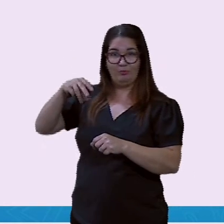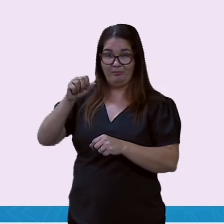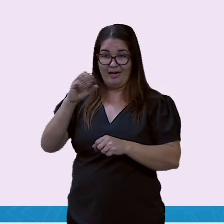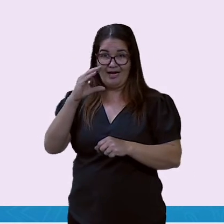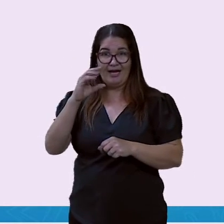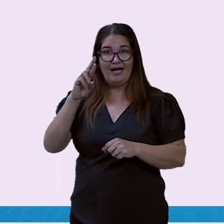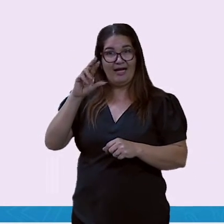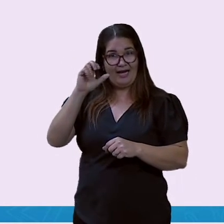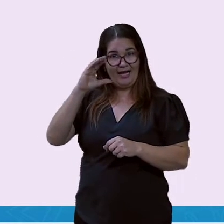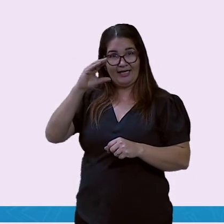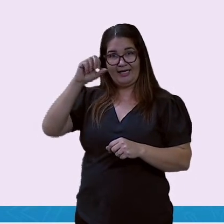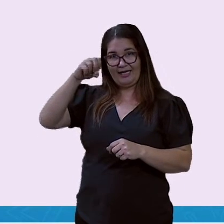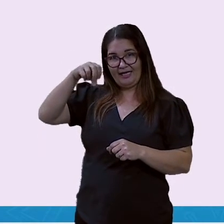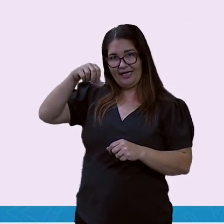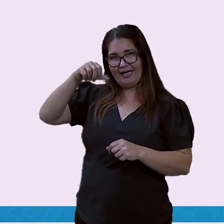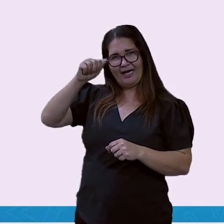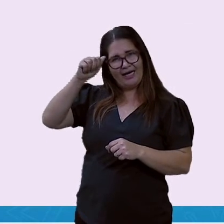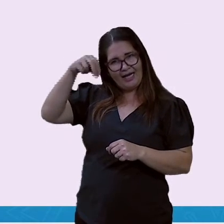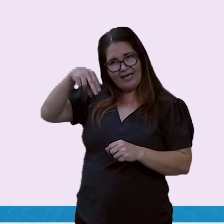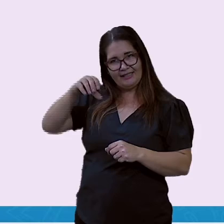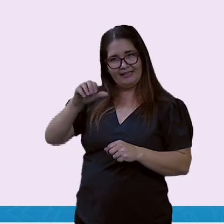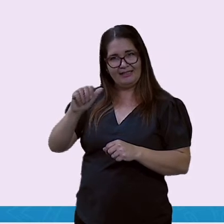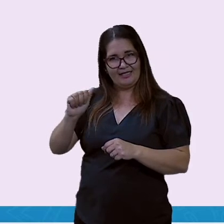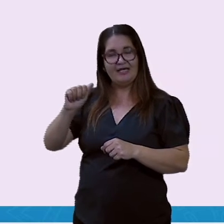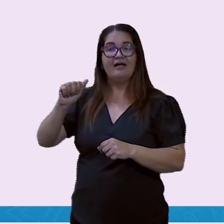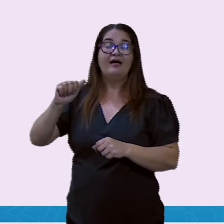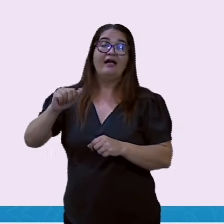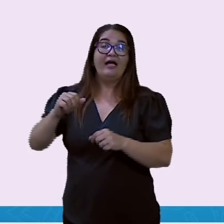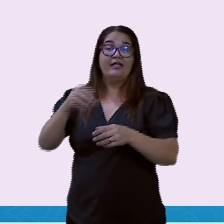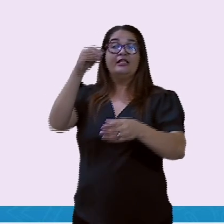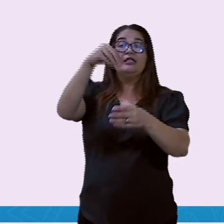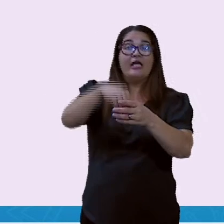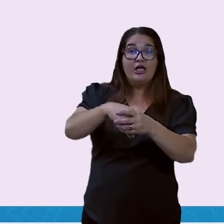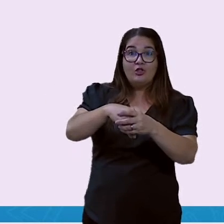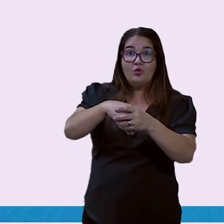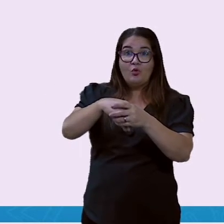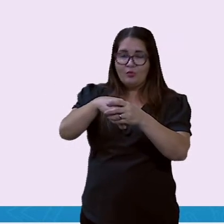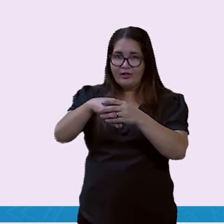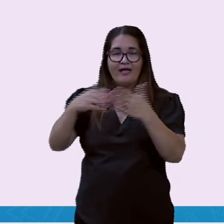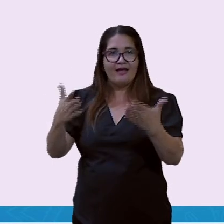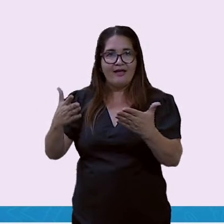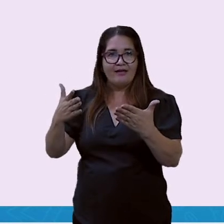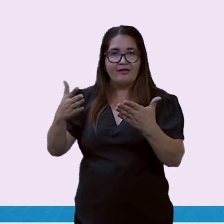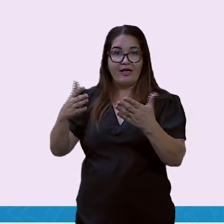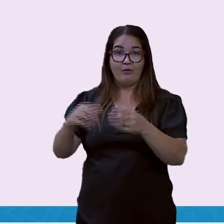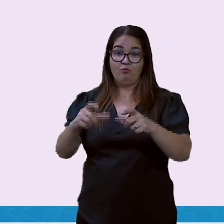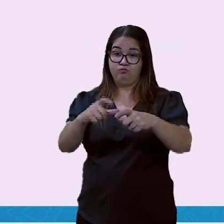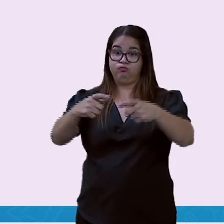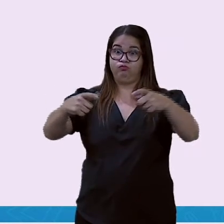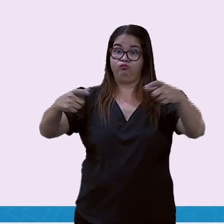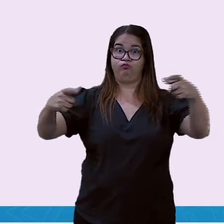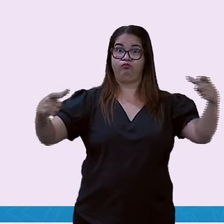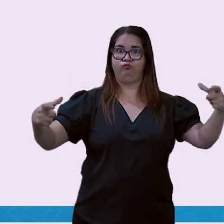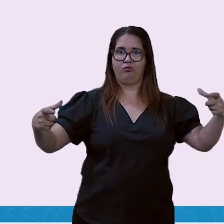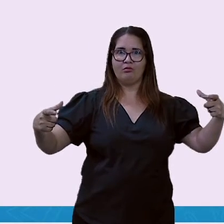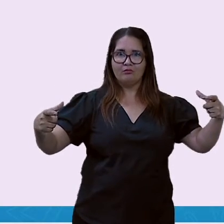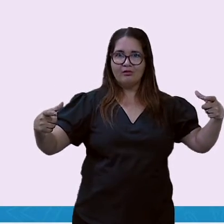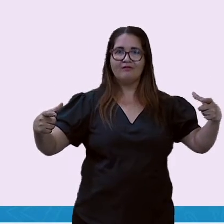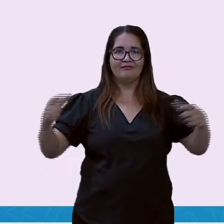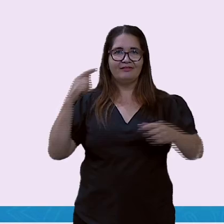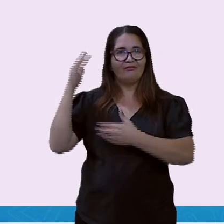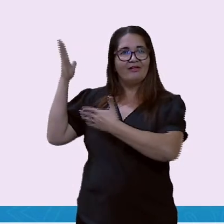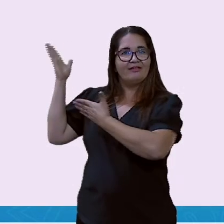Temos também no Rio de Janeiro o estádio Nilton Santos, mais conhecido como Engenhão. Ele cabe aí, a sua